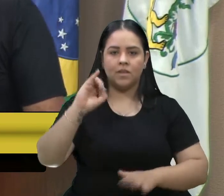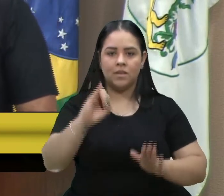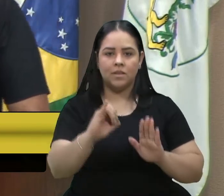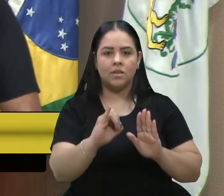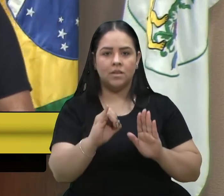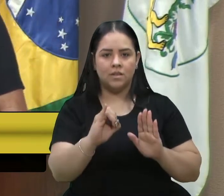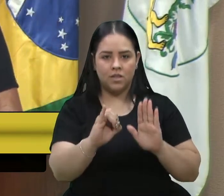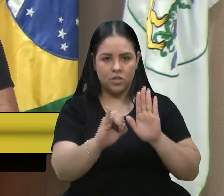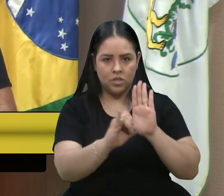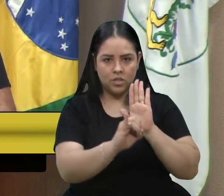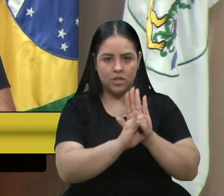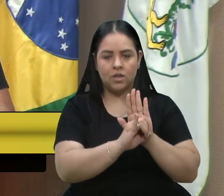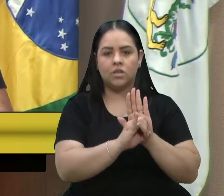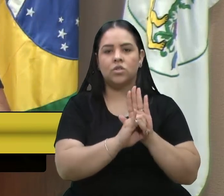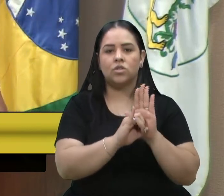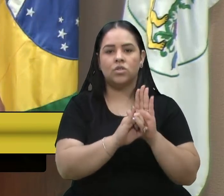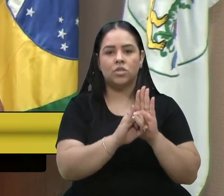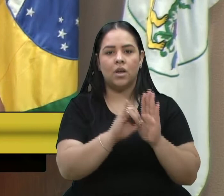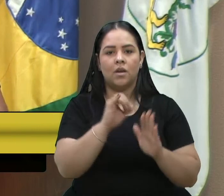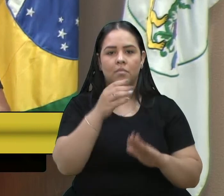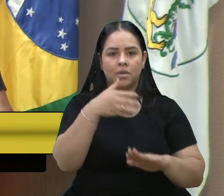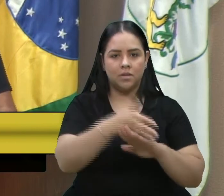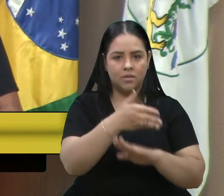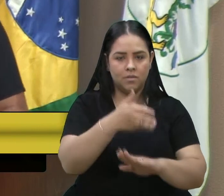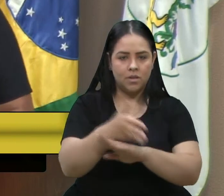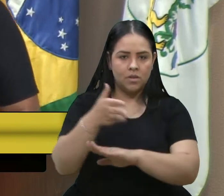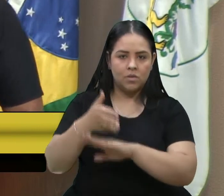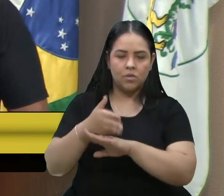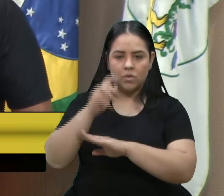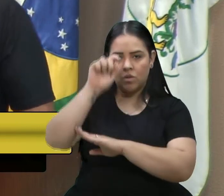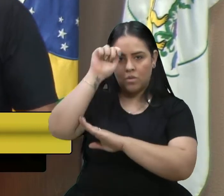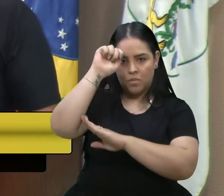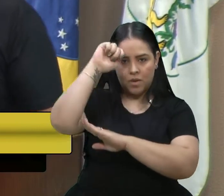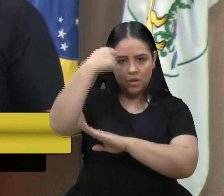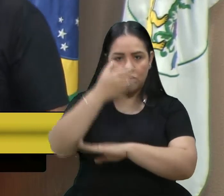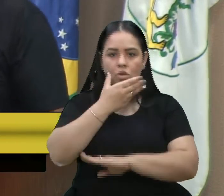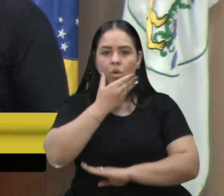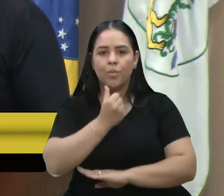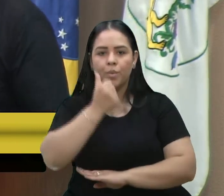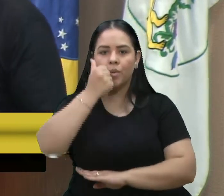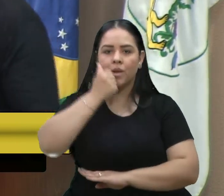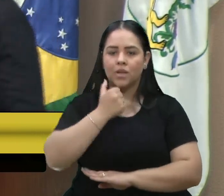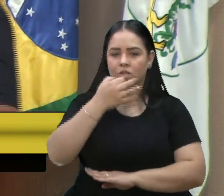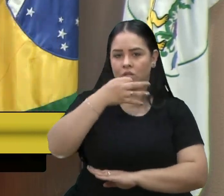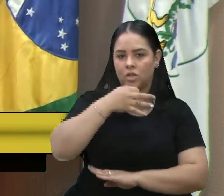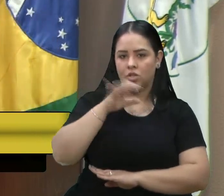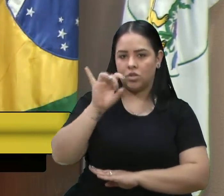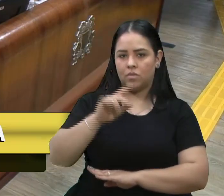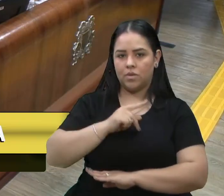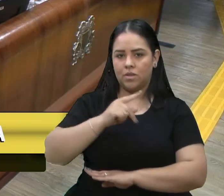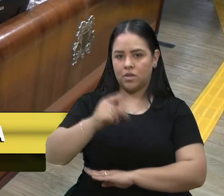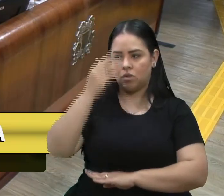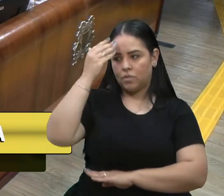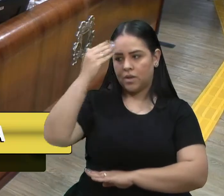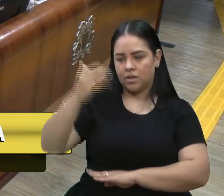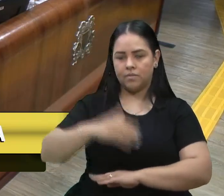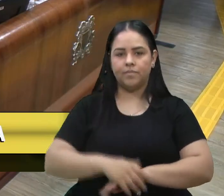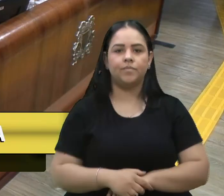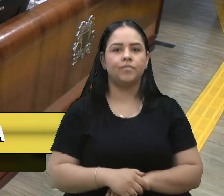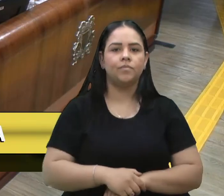presença das negras e dos negros caxienses. Era isso, senhor presidente, muito obrigado. Juliano